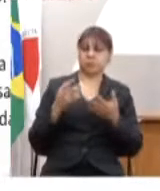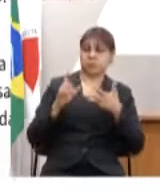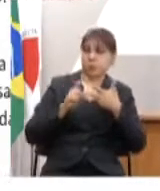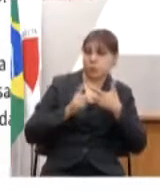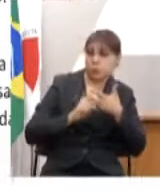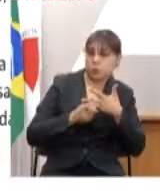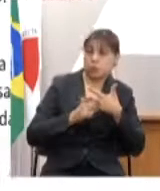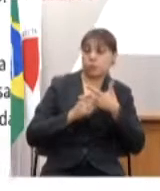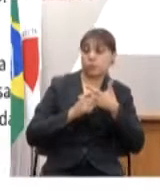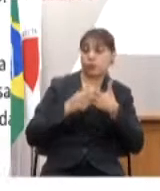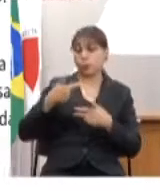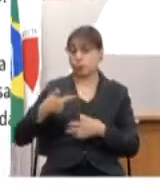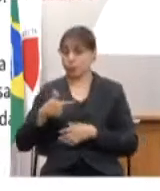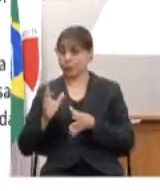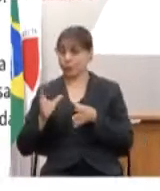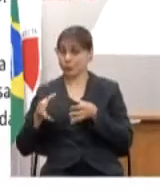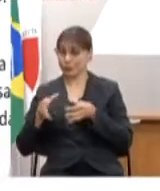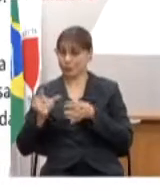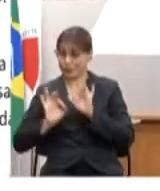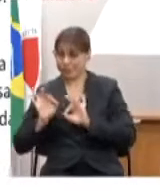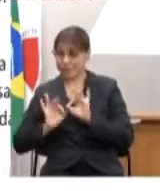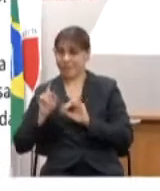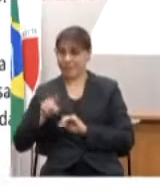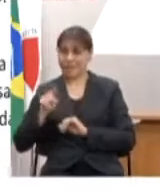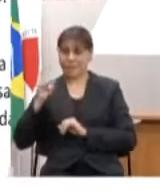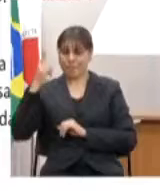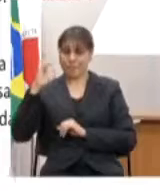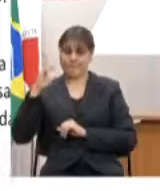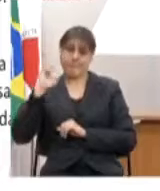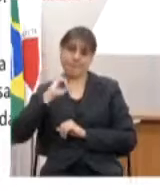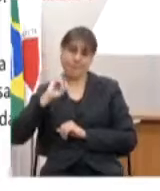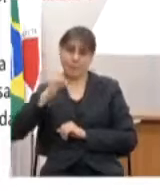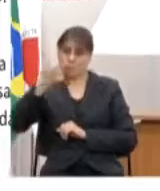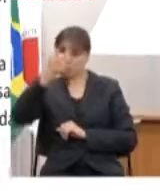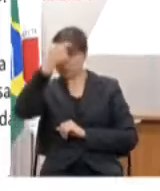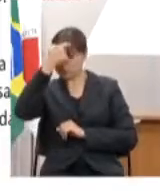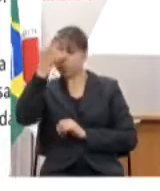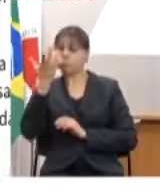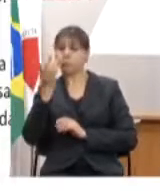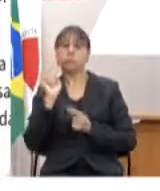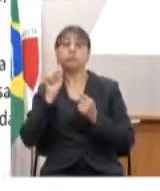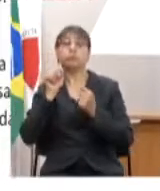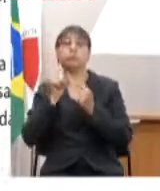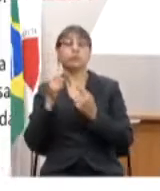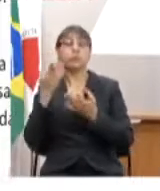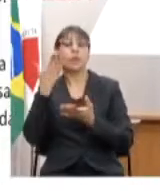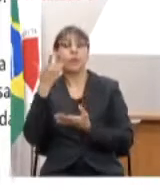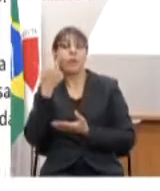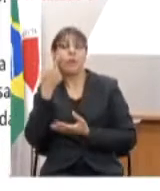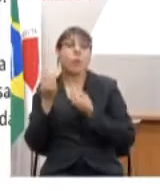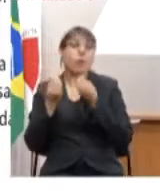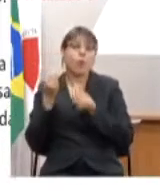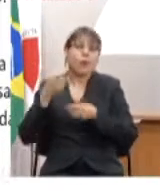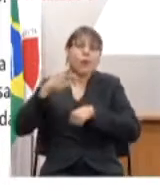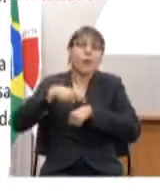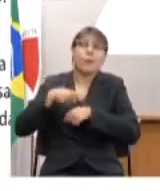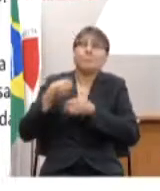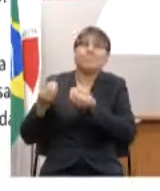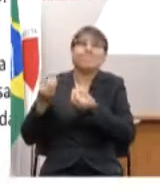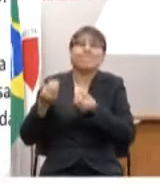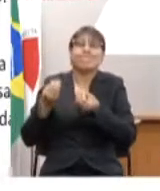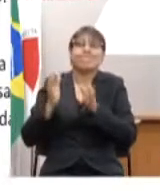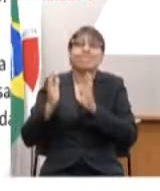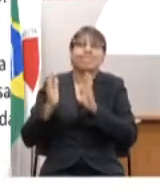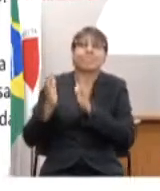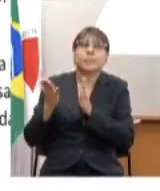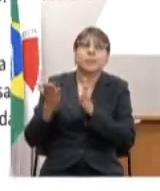e o plano minas consciente ele tem um foco em avaliar o momento que nós estamos na epidemia e tentar